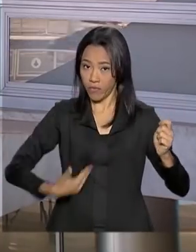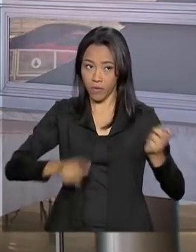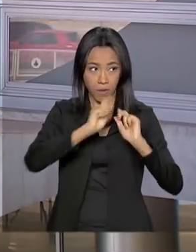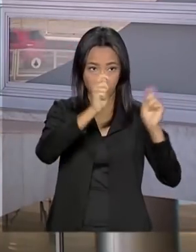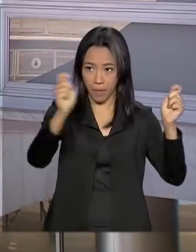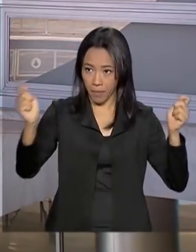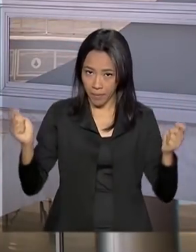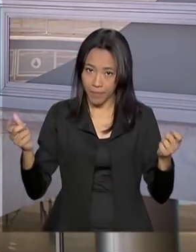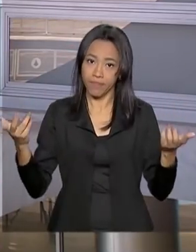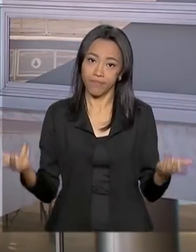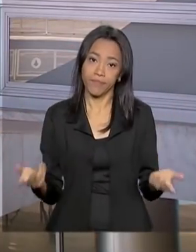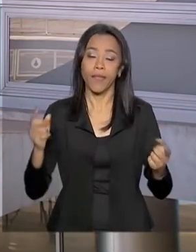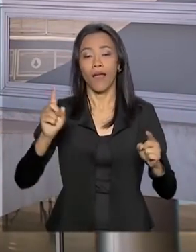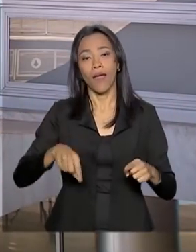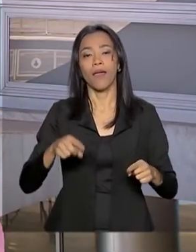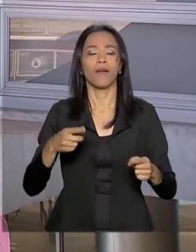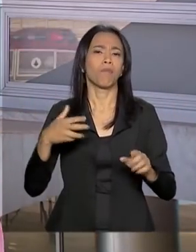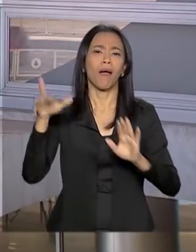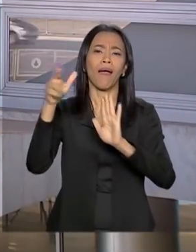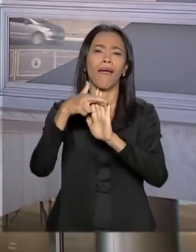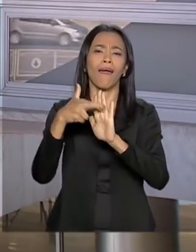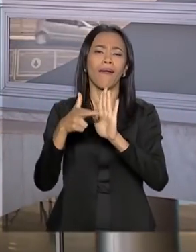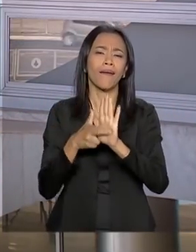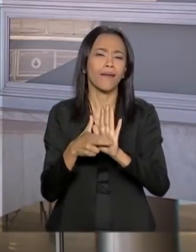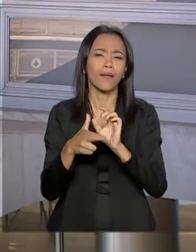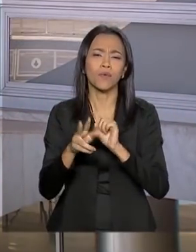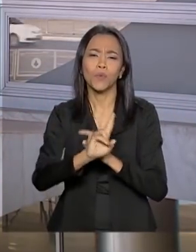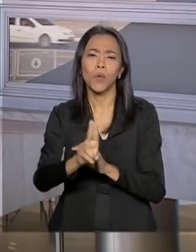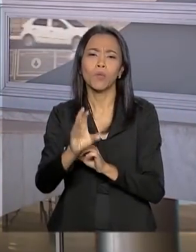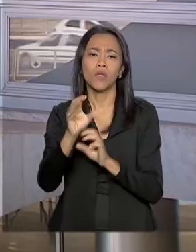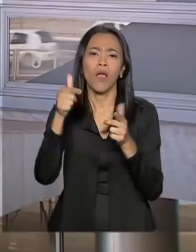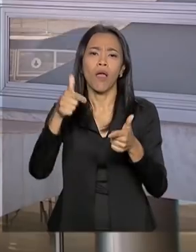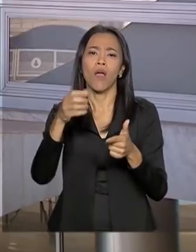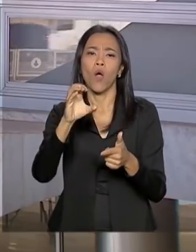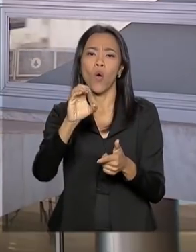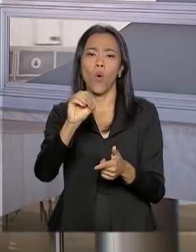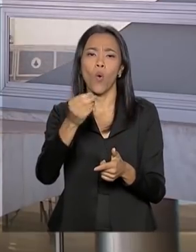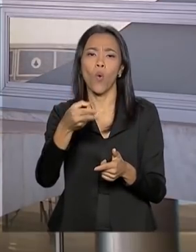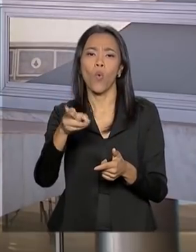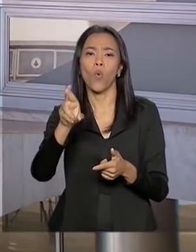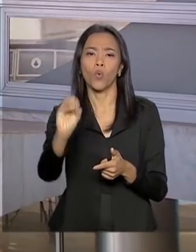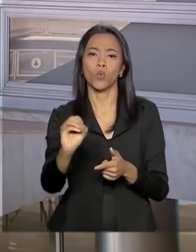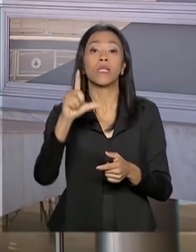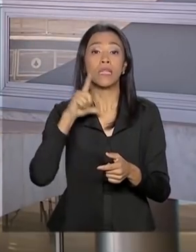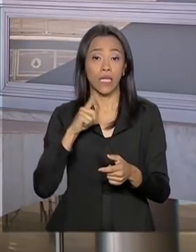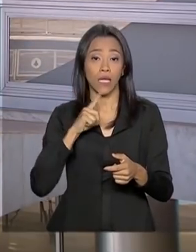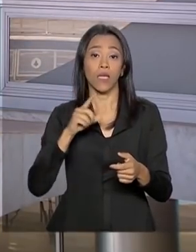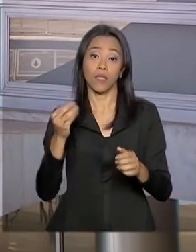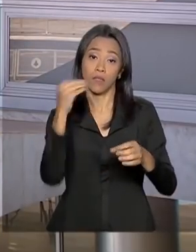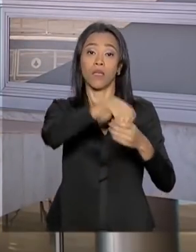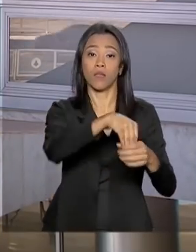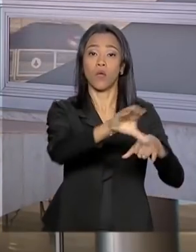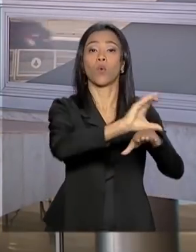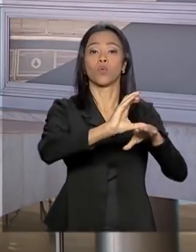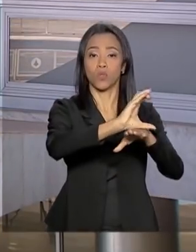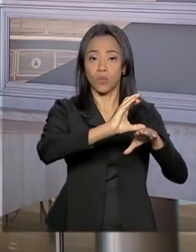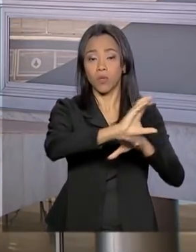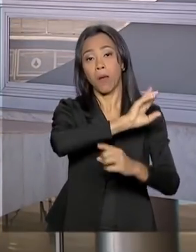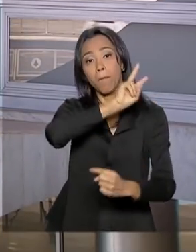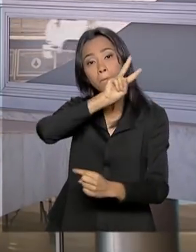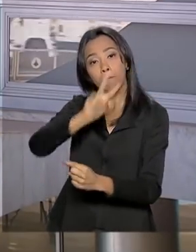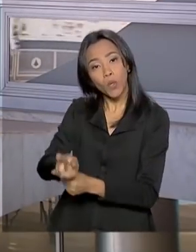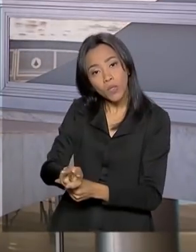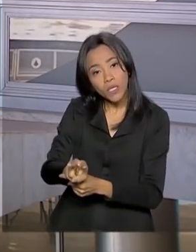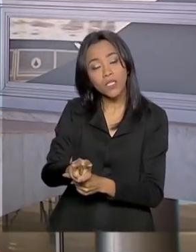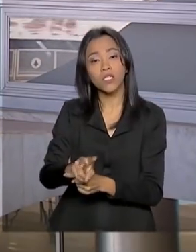trás disso é a chamada regra de ouro, que é uma norma constitucional que, de certa forma, protege as contas públicas contra